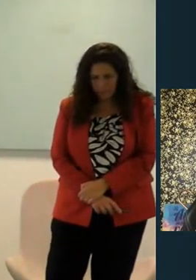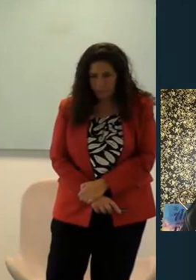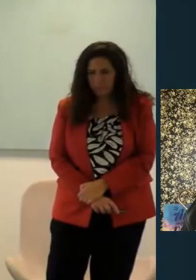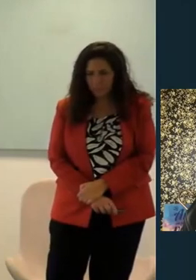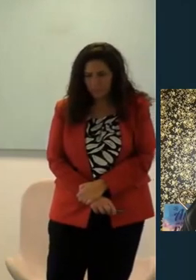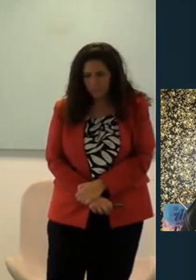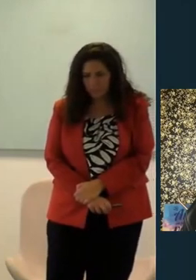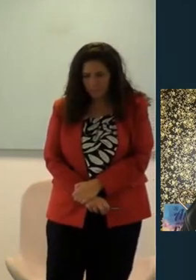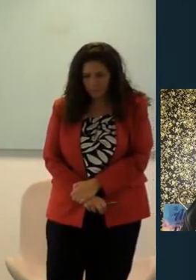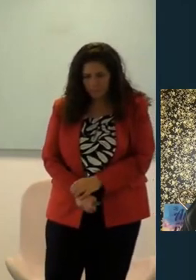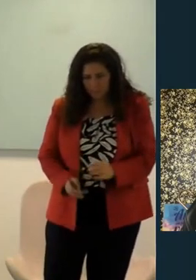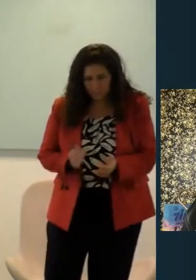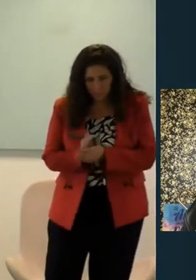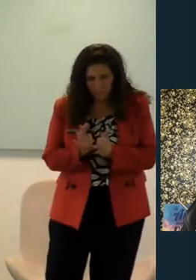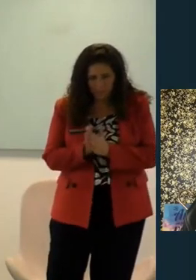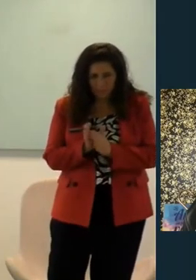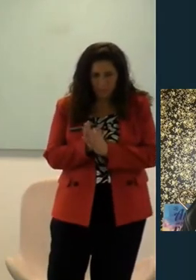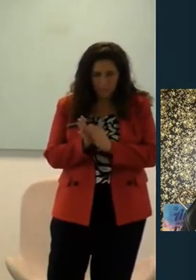Amsterdã.